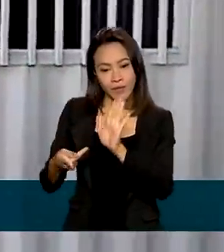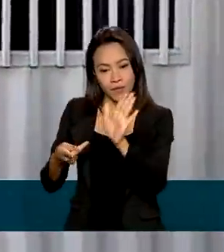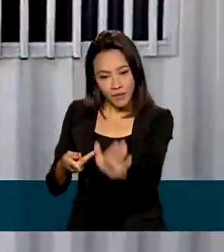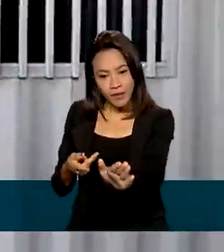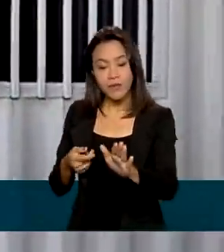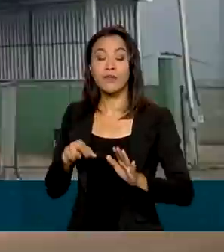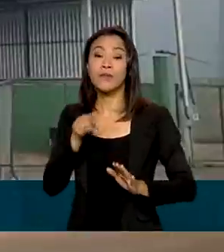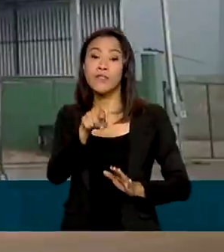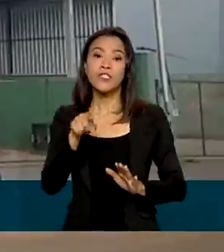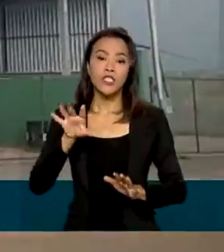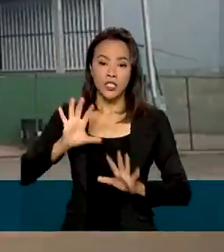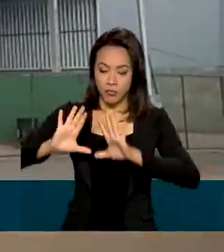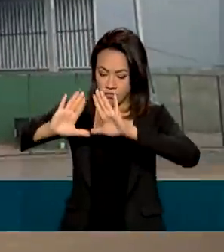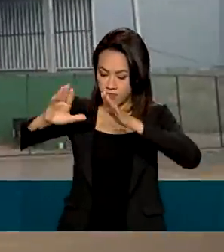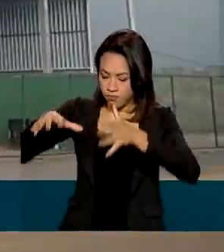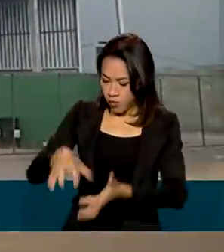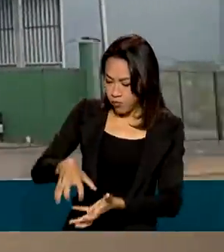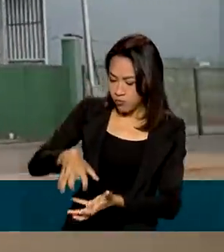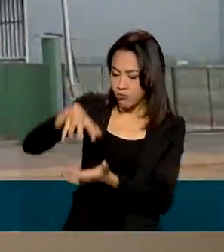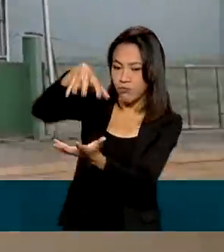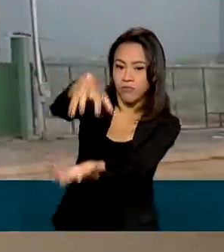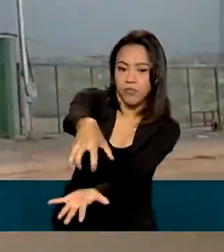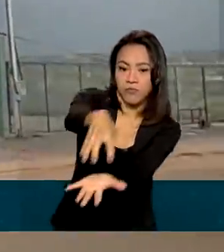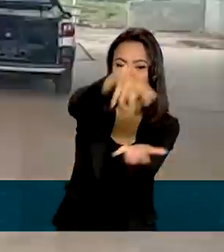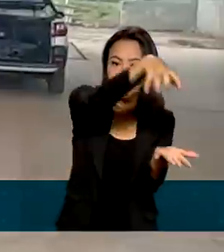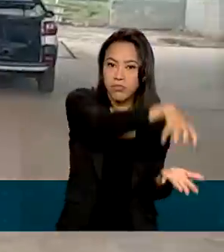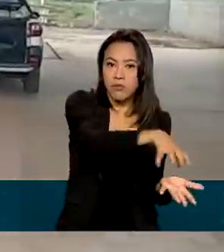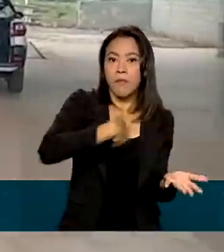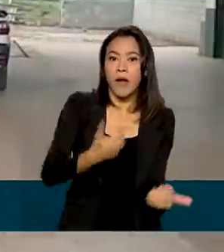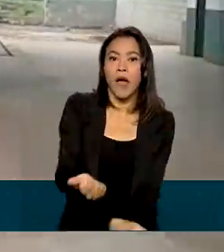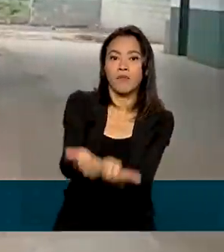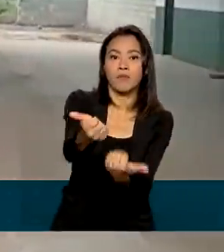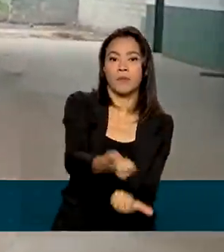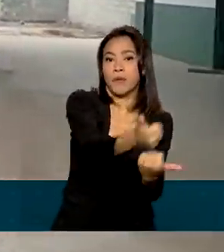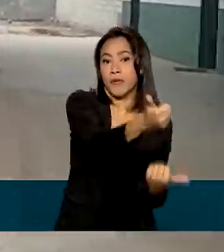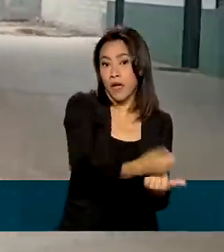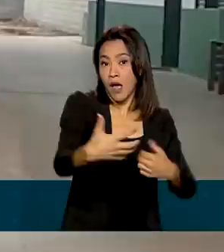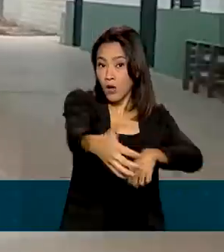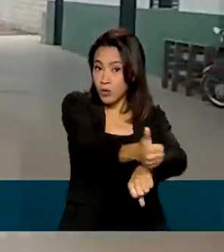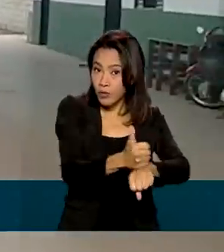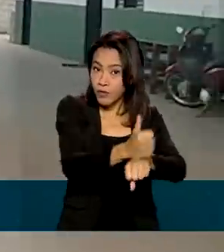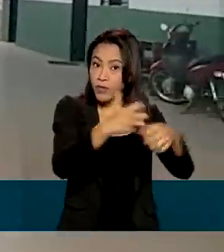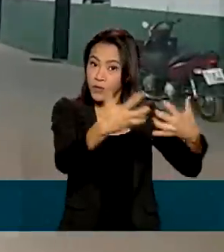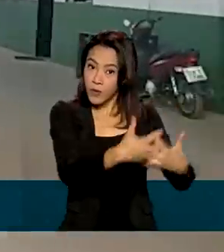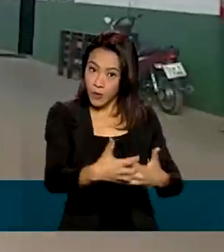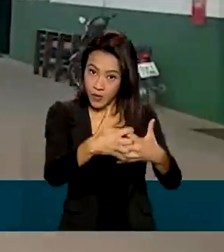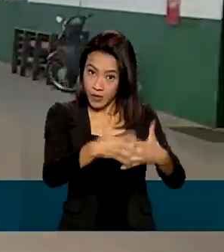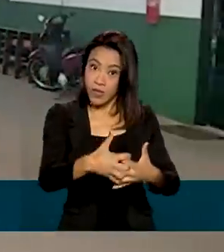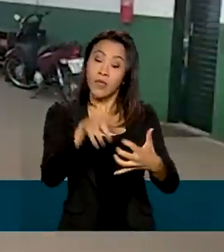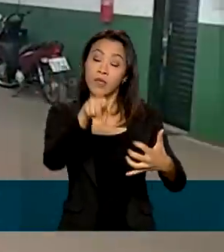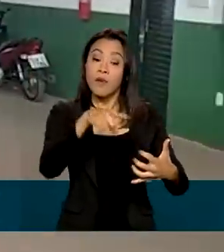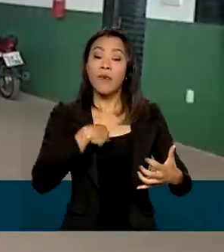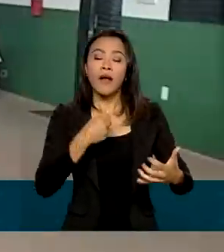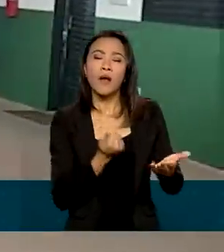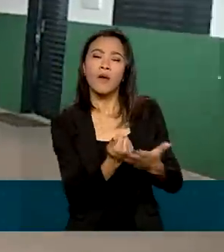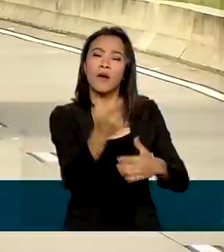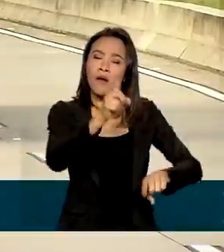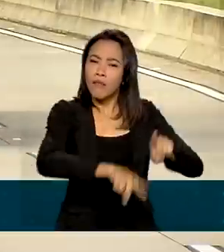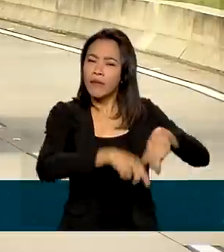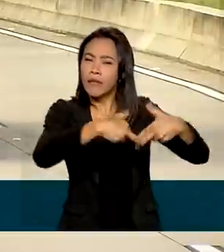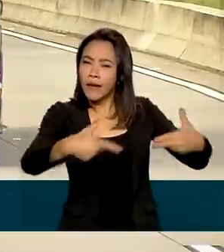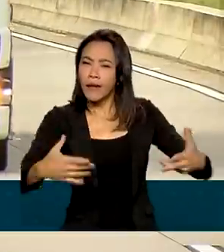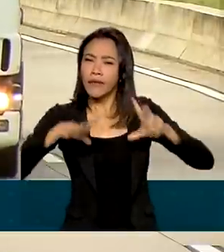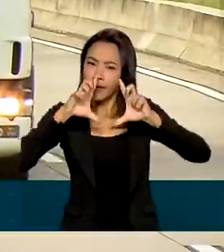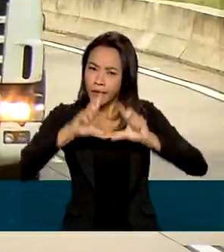um projeto de instalação de pontos de encontro para auxiliar os profissionais na compra de insumos com o objetivo de reduzir